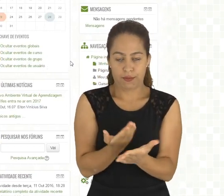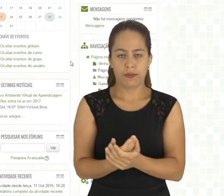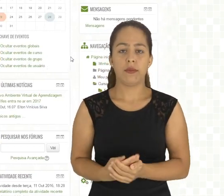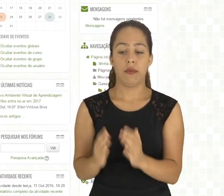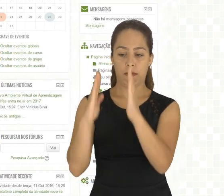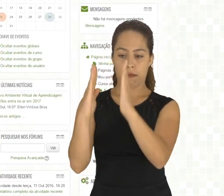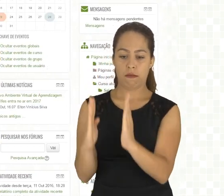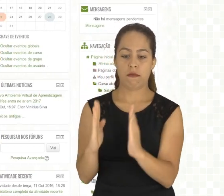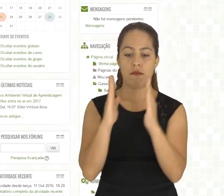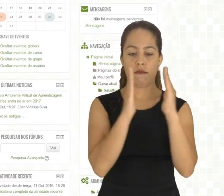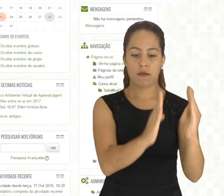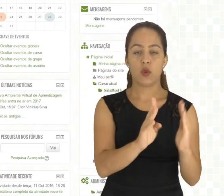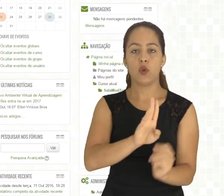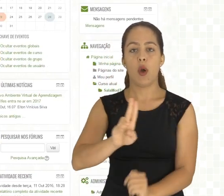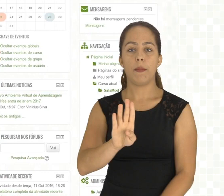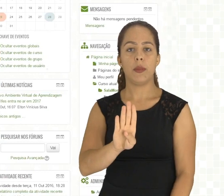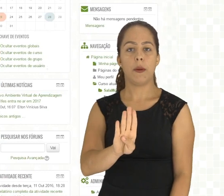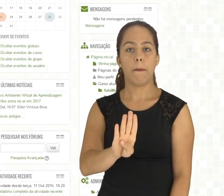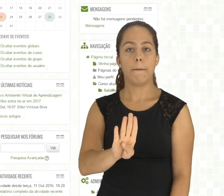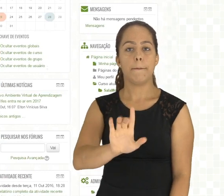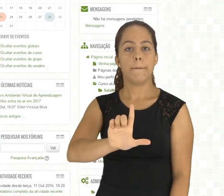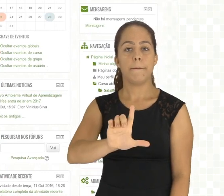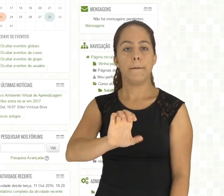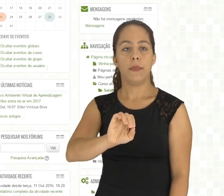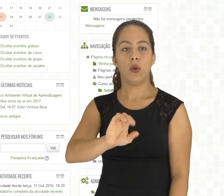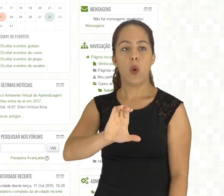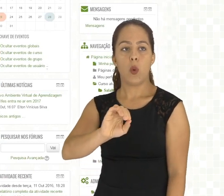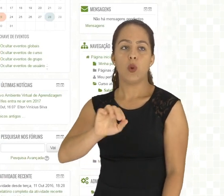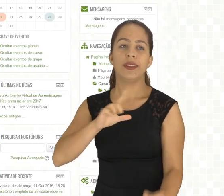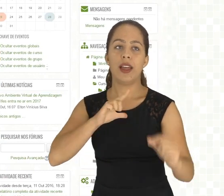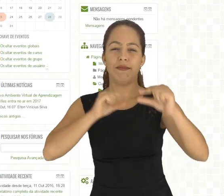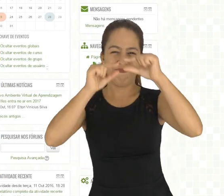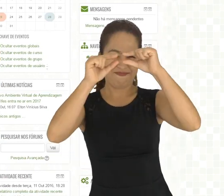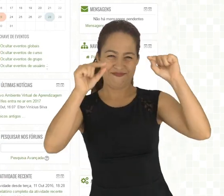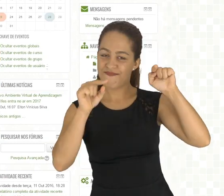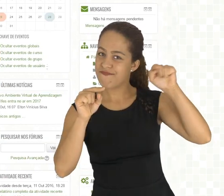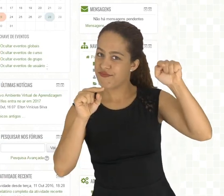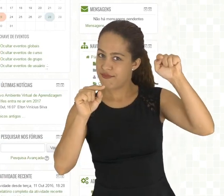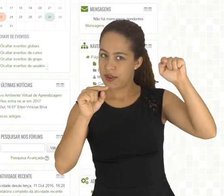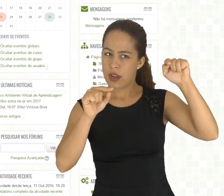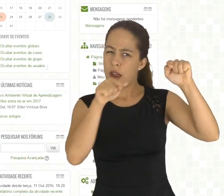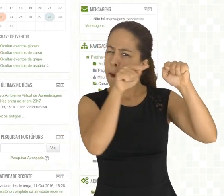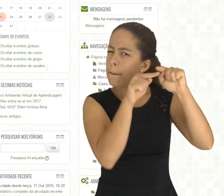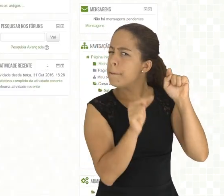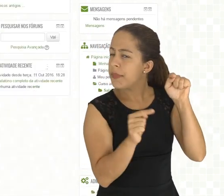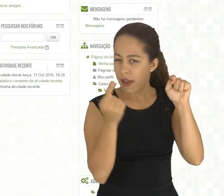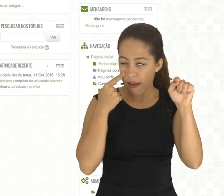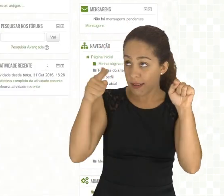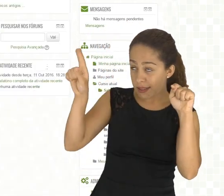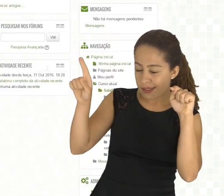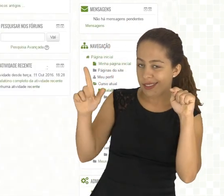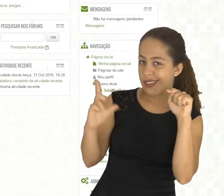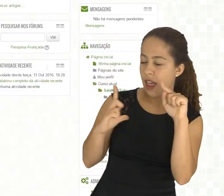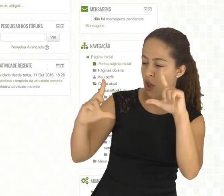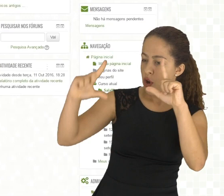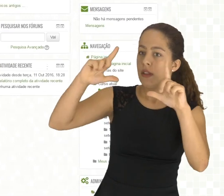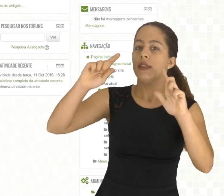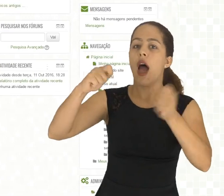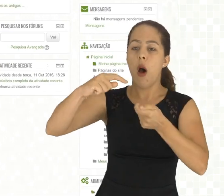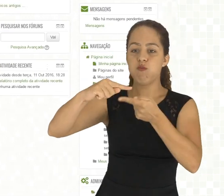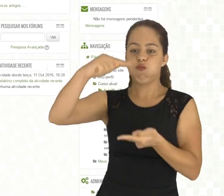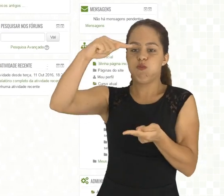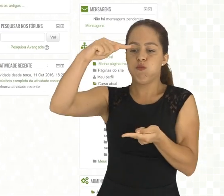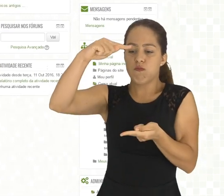todos os blocos possuem dois ícones no canto superior direito. Um ícone minimiza e o outro